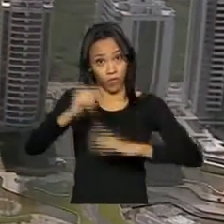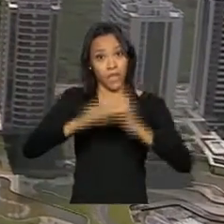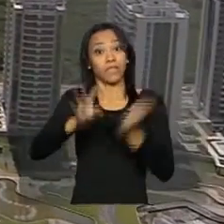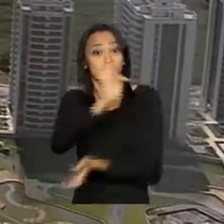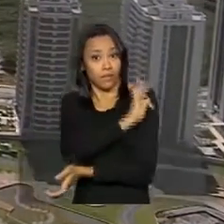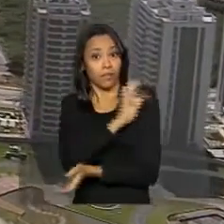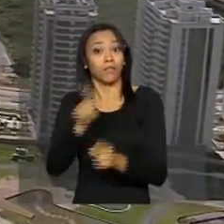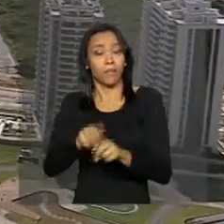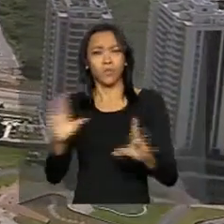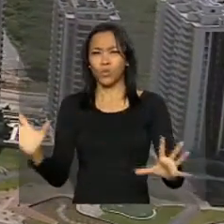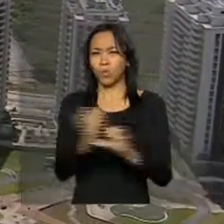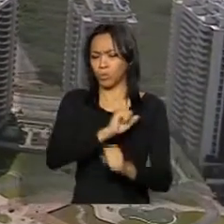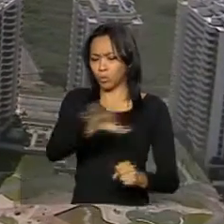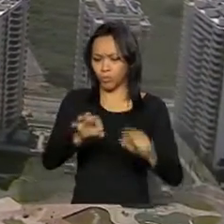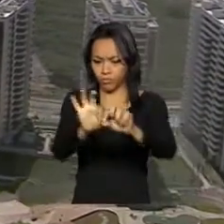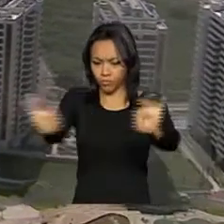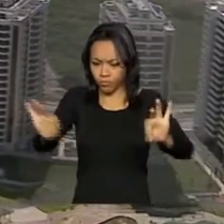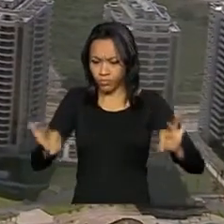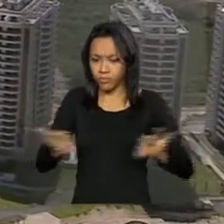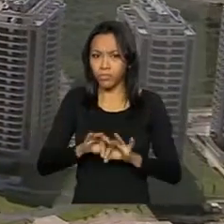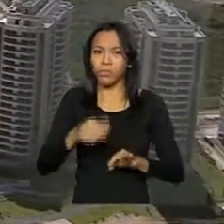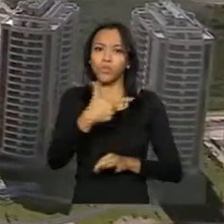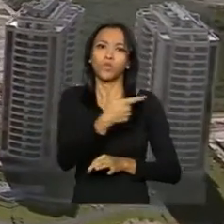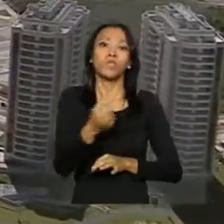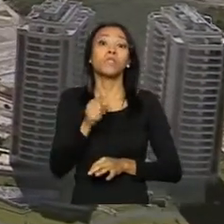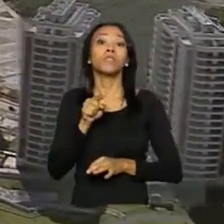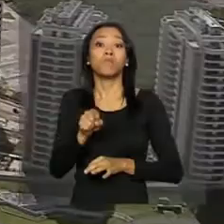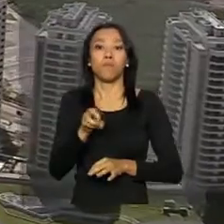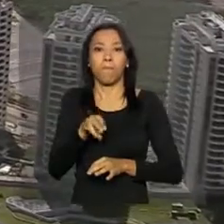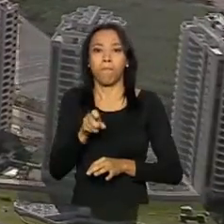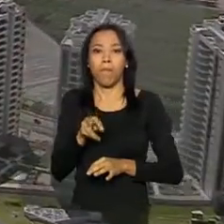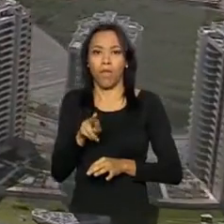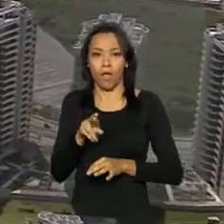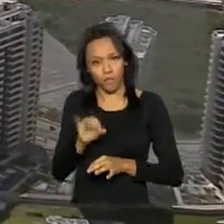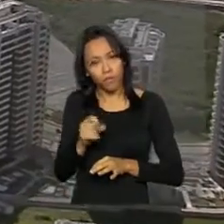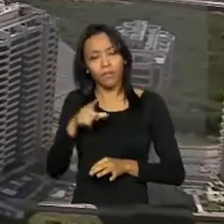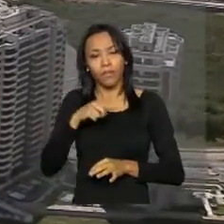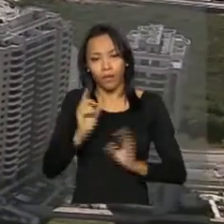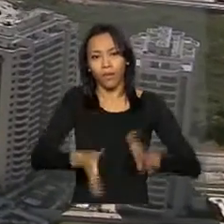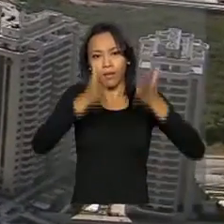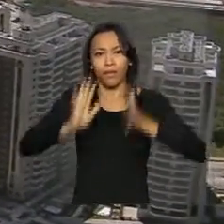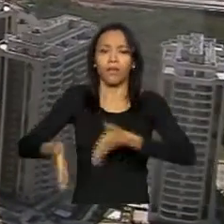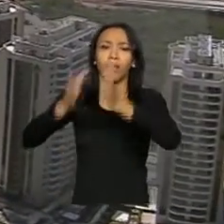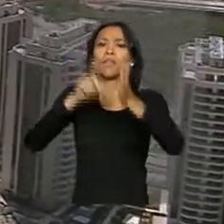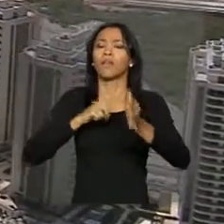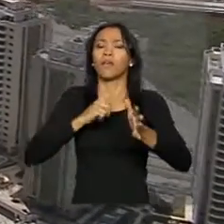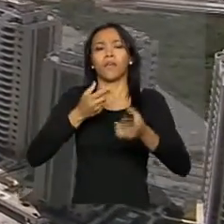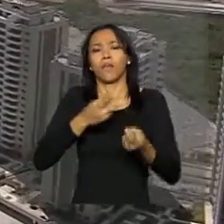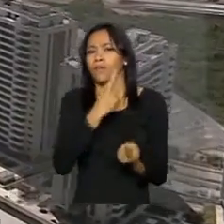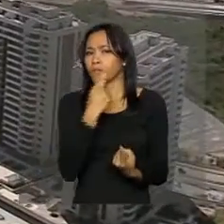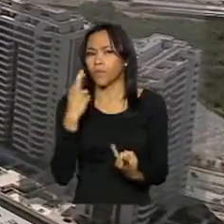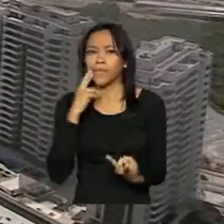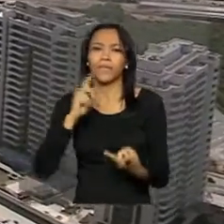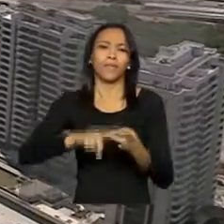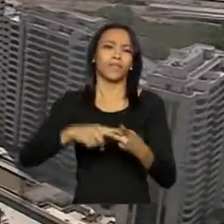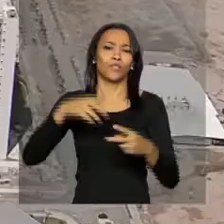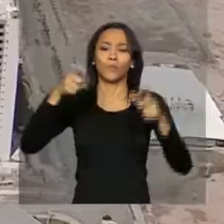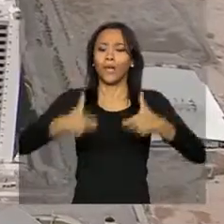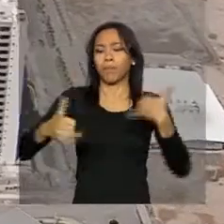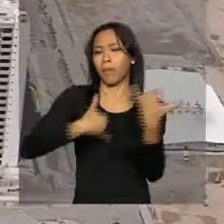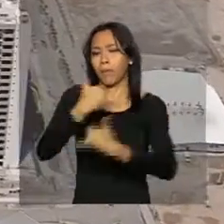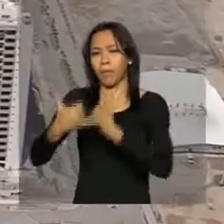em uma área total de 200 mil metros quadrados. Além dos apartamentos, o complexo terá restaurantes, área de